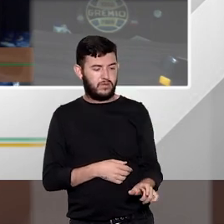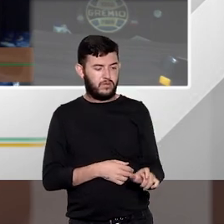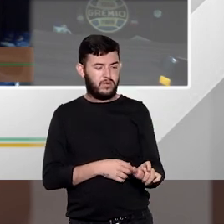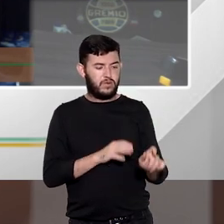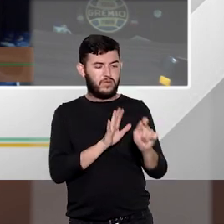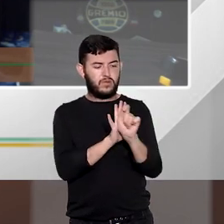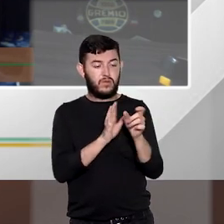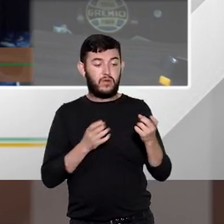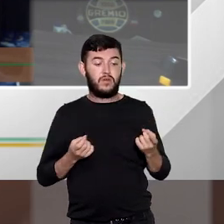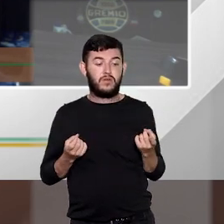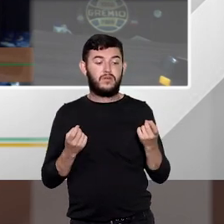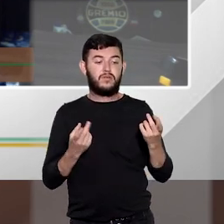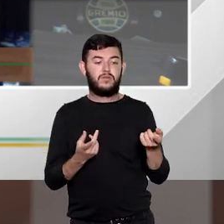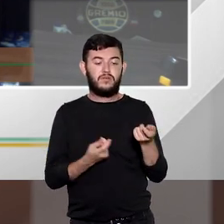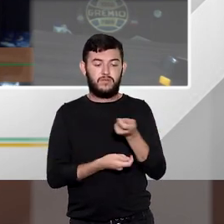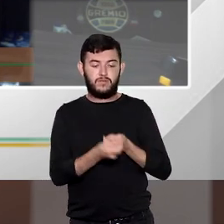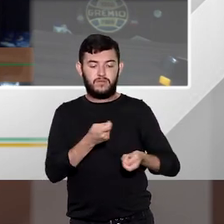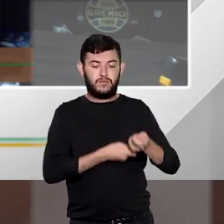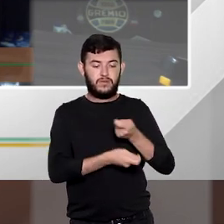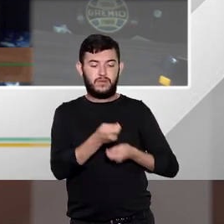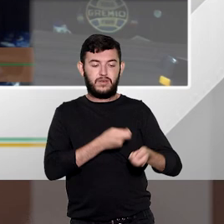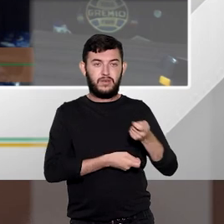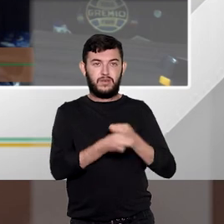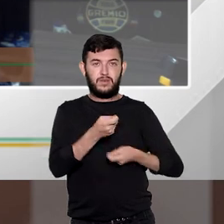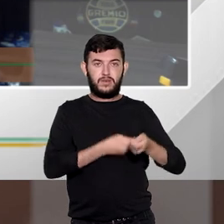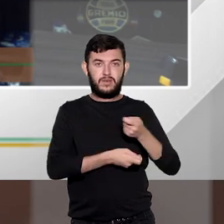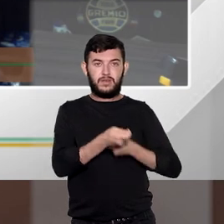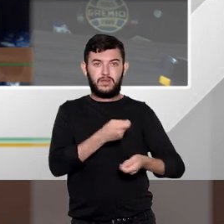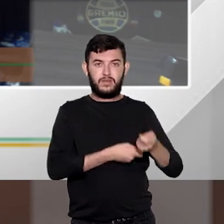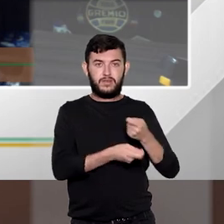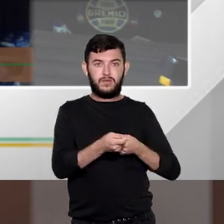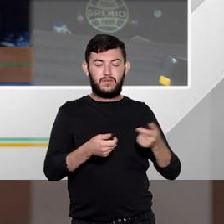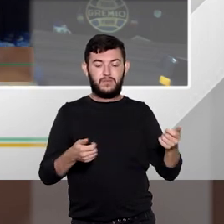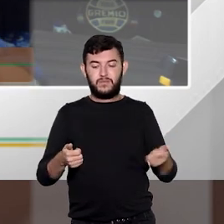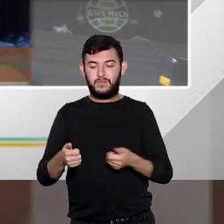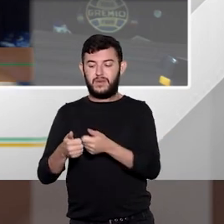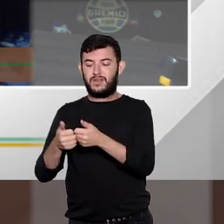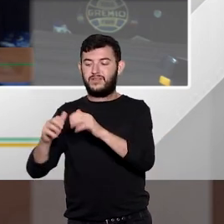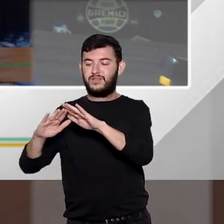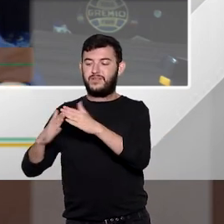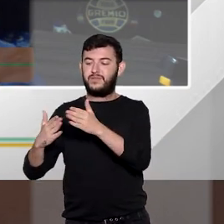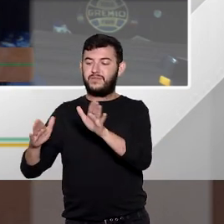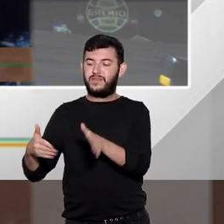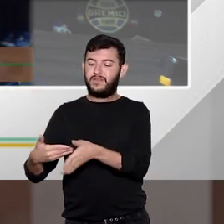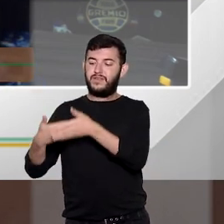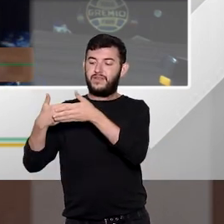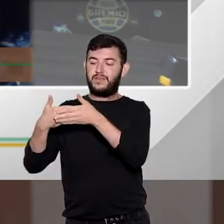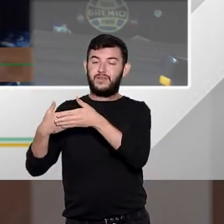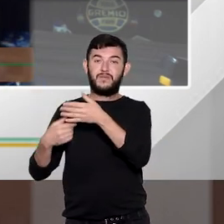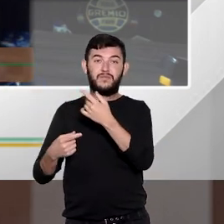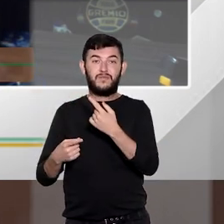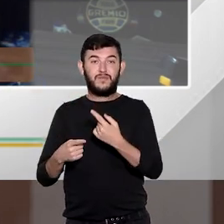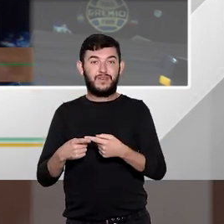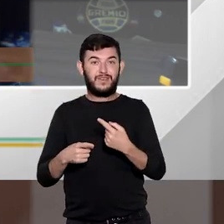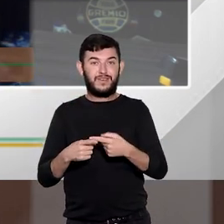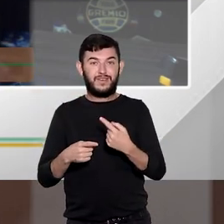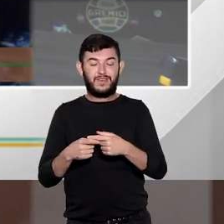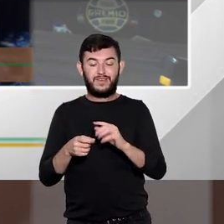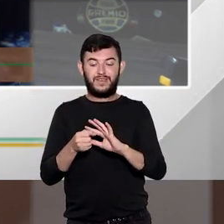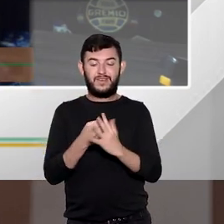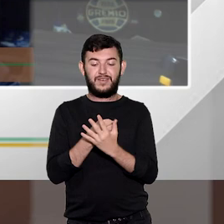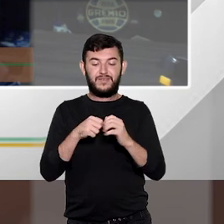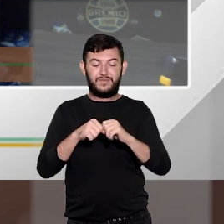drogas começando drogas próximo a uma escola fechada por conta da pandemia não